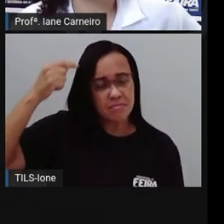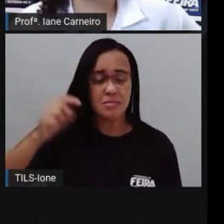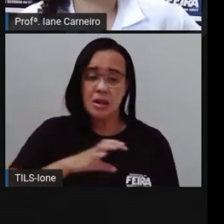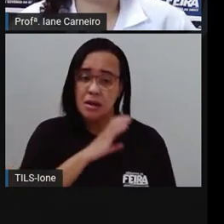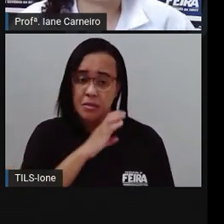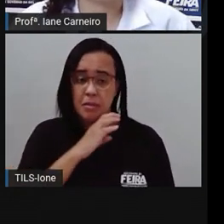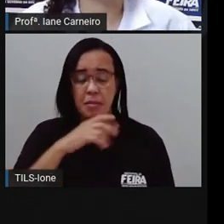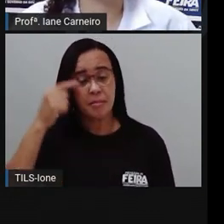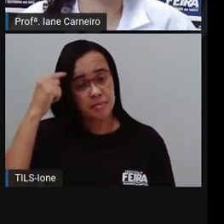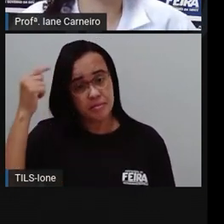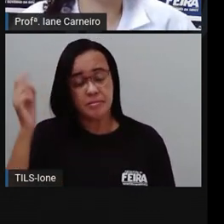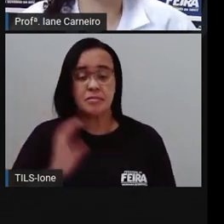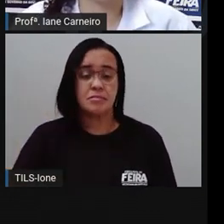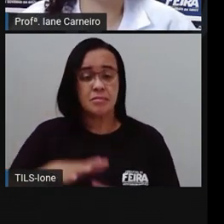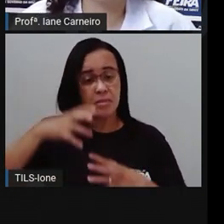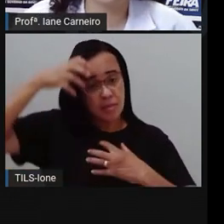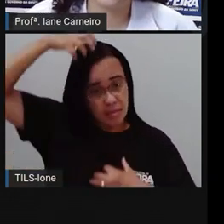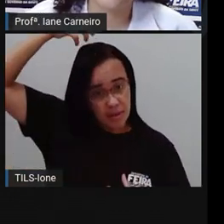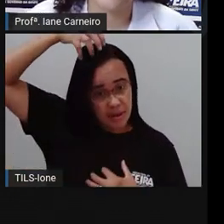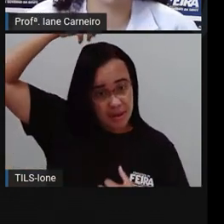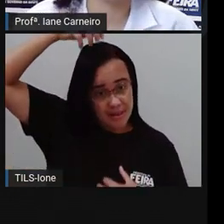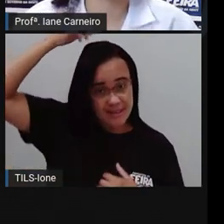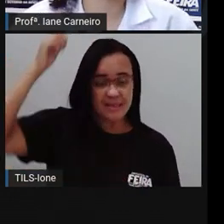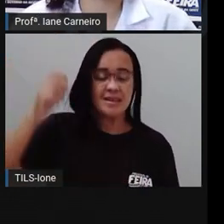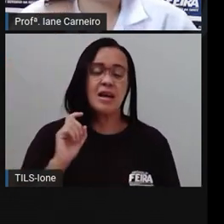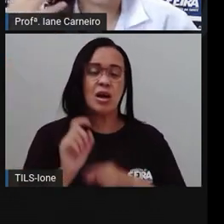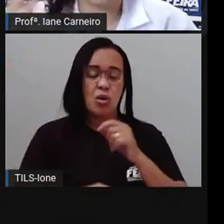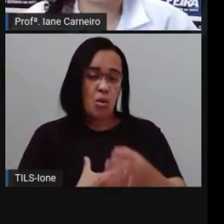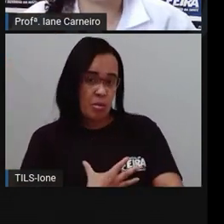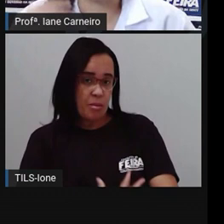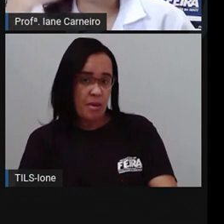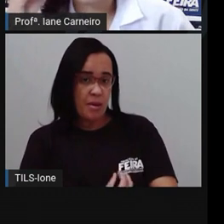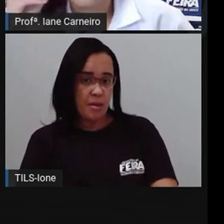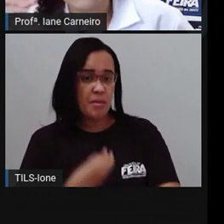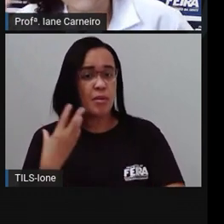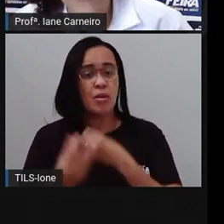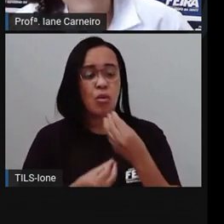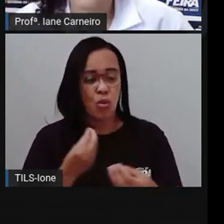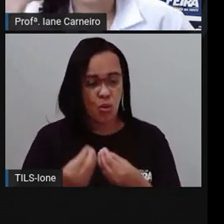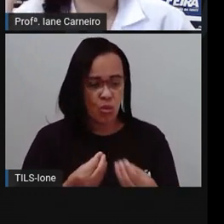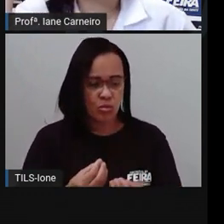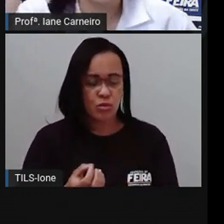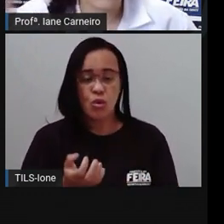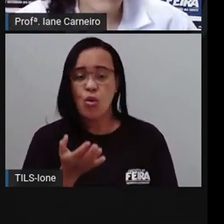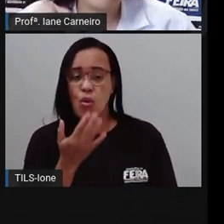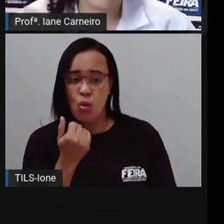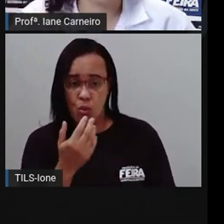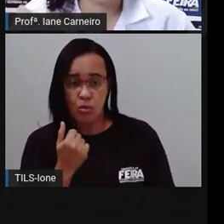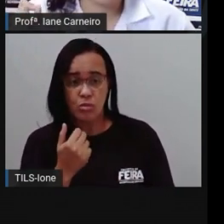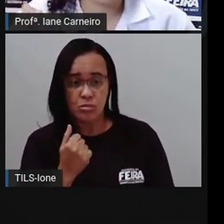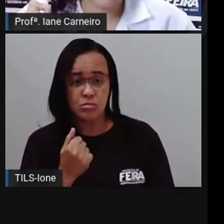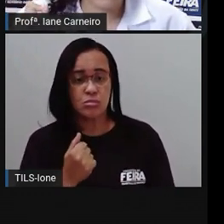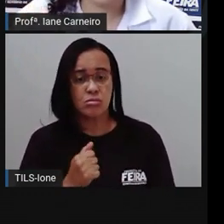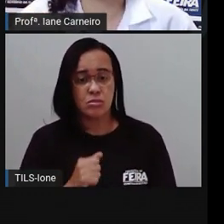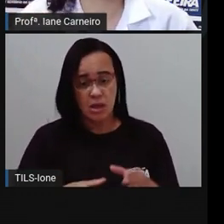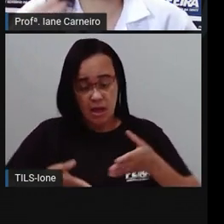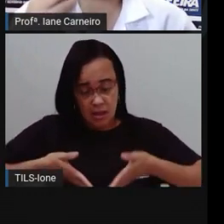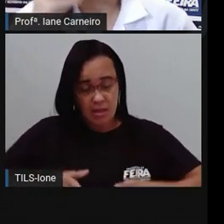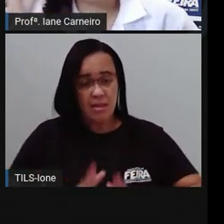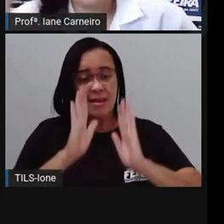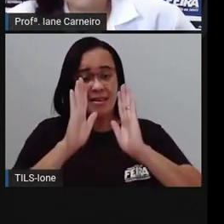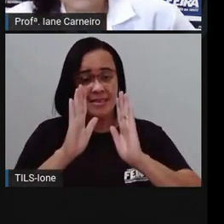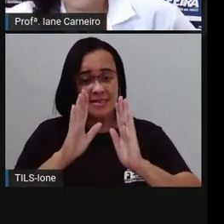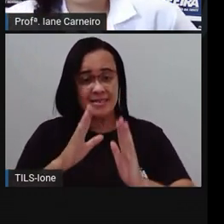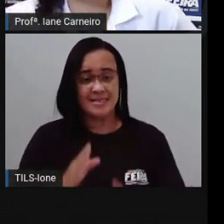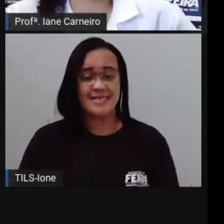Então, né, o macaco, assim como nós, ele é um mamífero, né, ele se alimenta logo quando nasce do leite da mãe, né, então